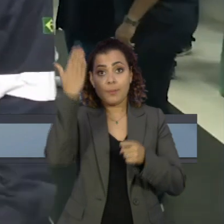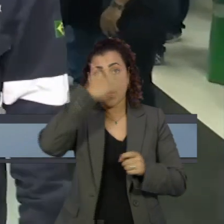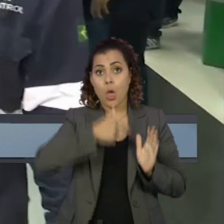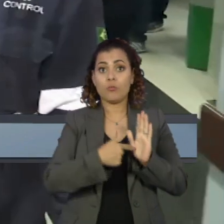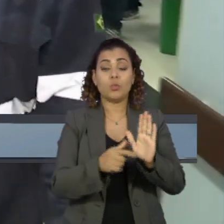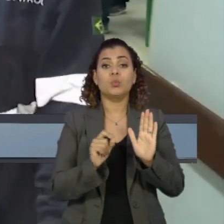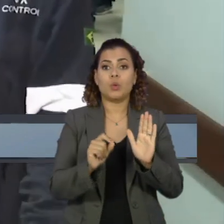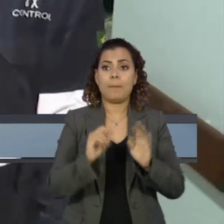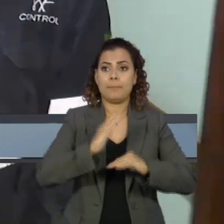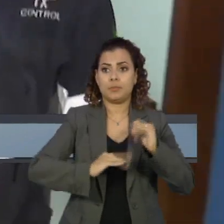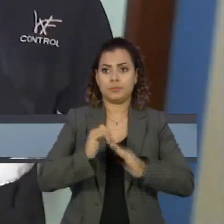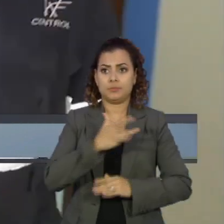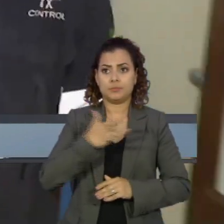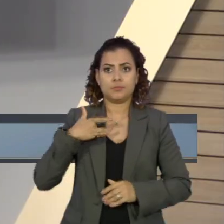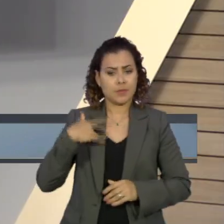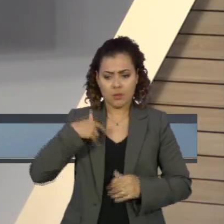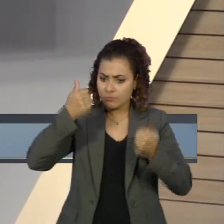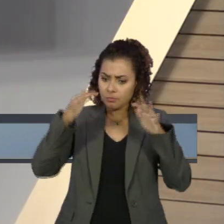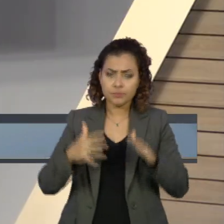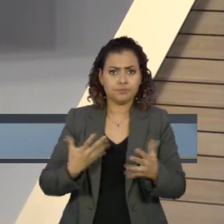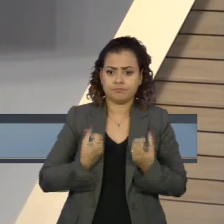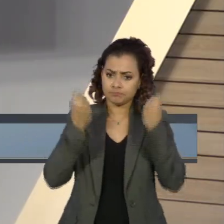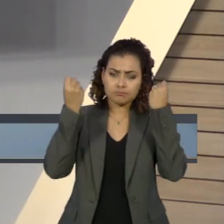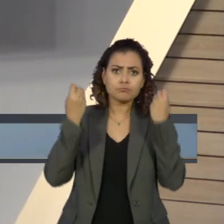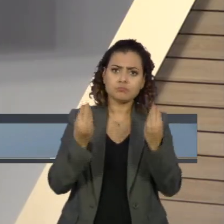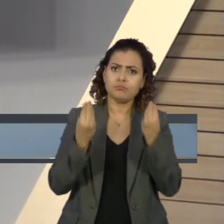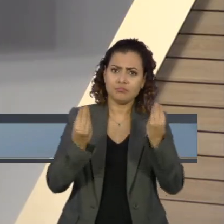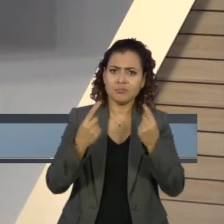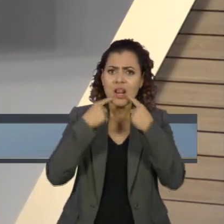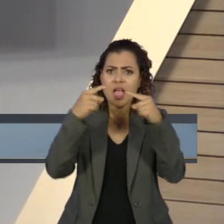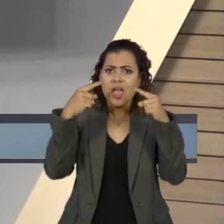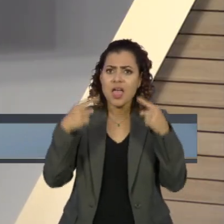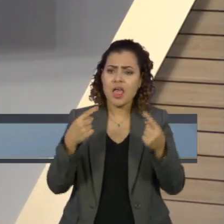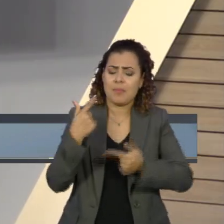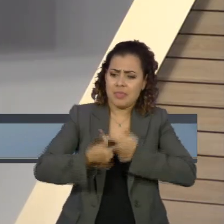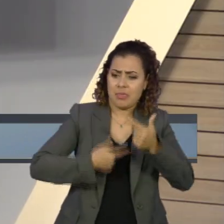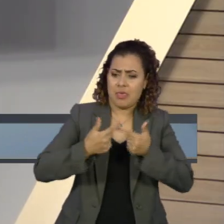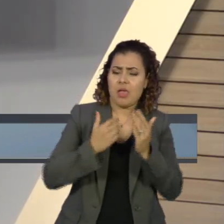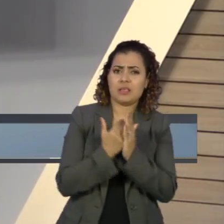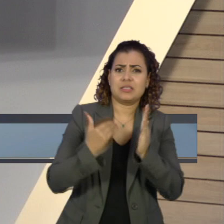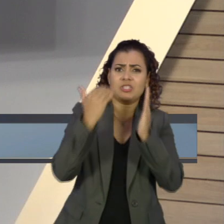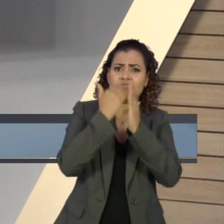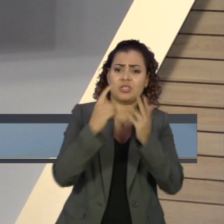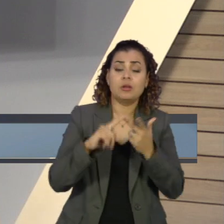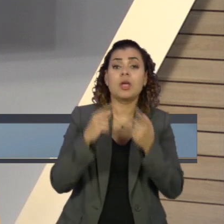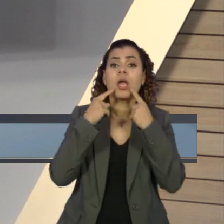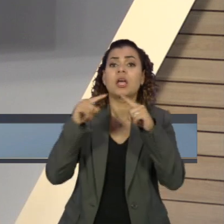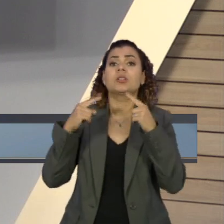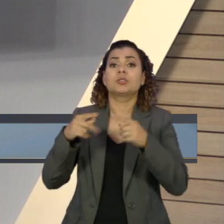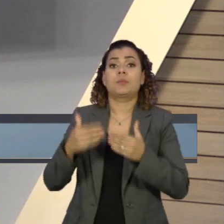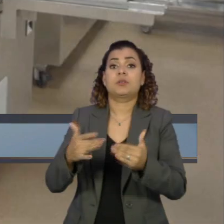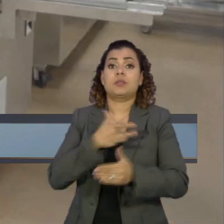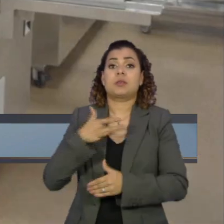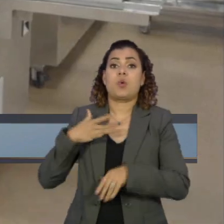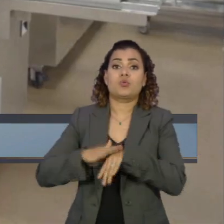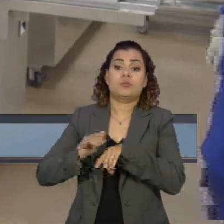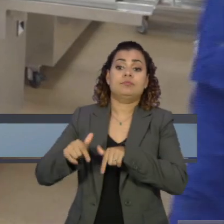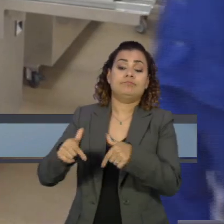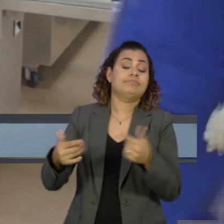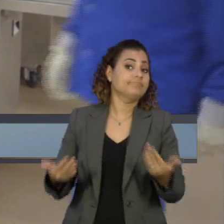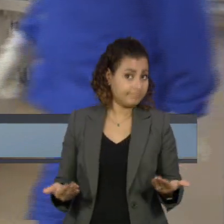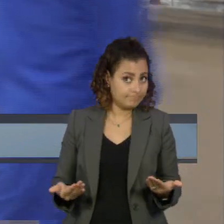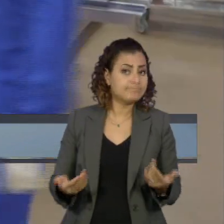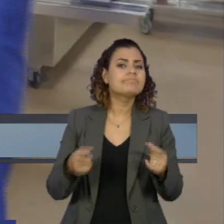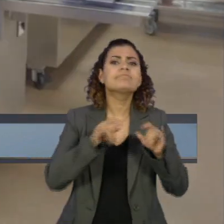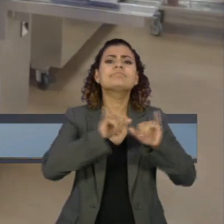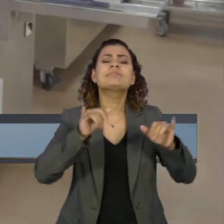insatisfação dos profissionais da saúde no país. Os médicos reclamam do excesso de trabalho e criticam a atuação do Ministério da Saúde. E as